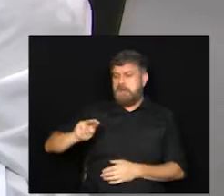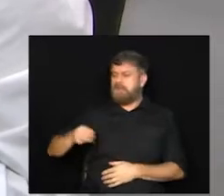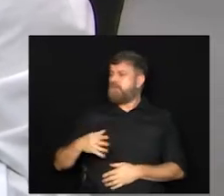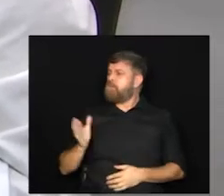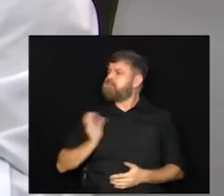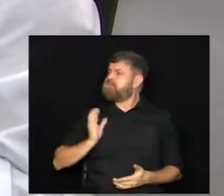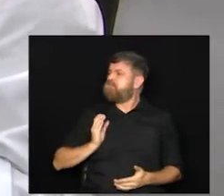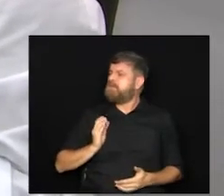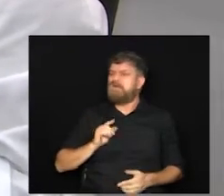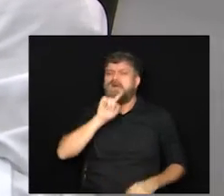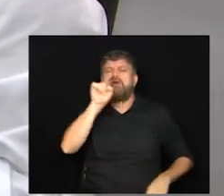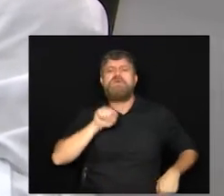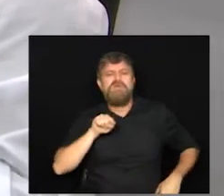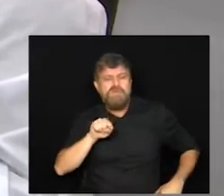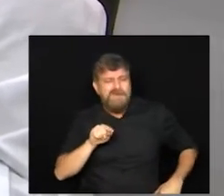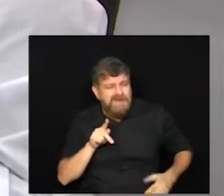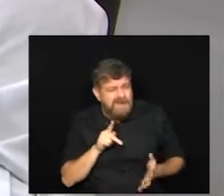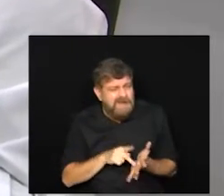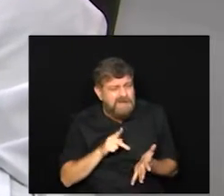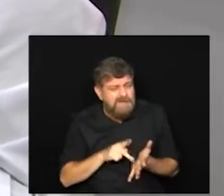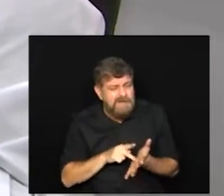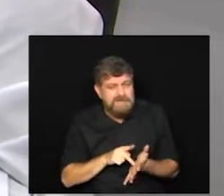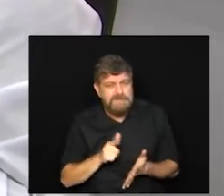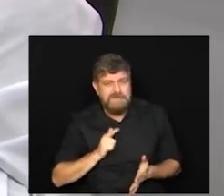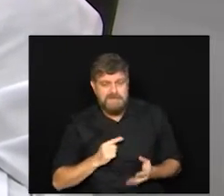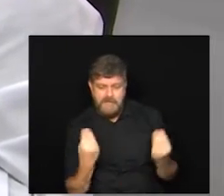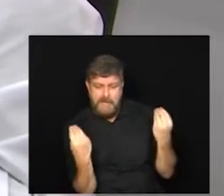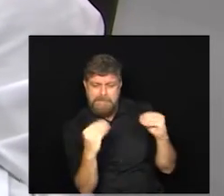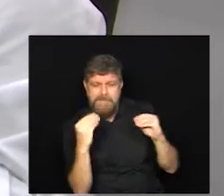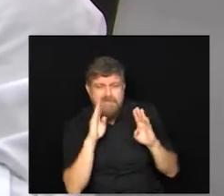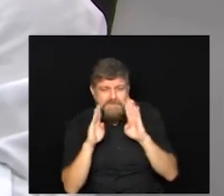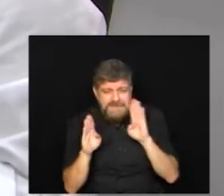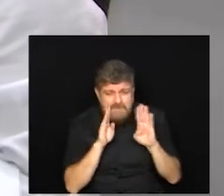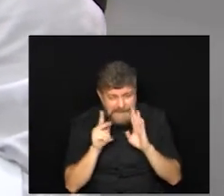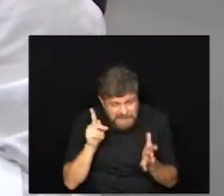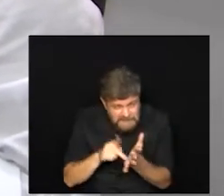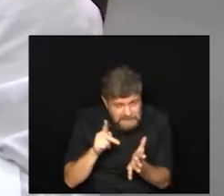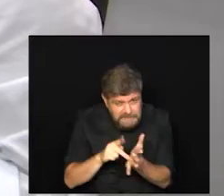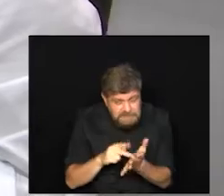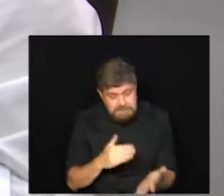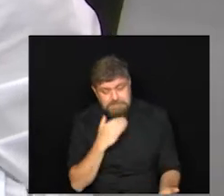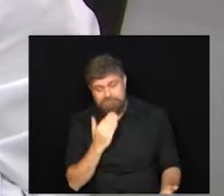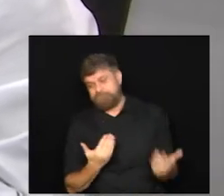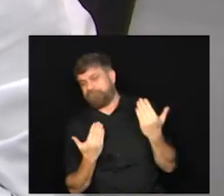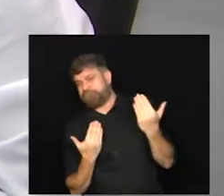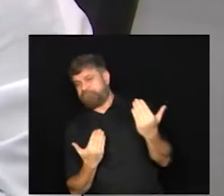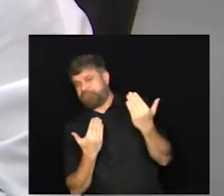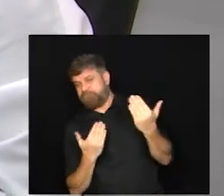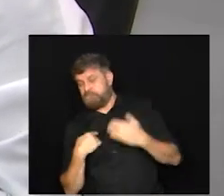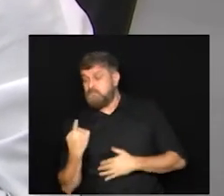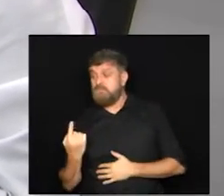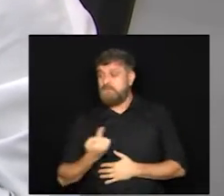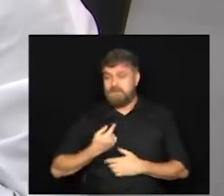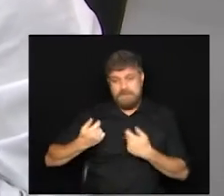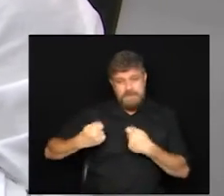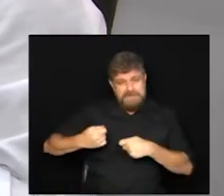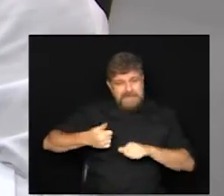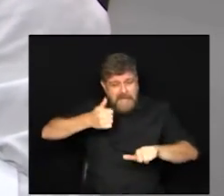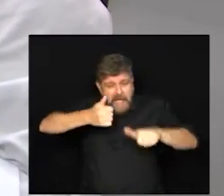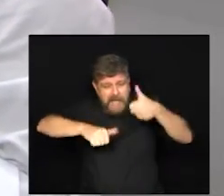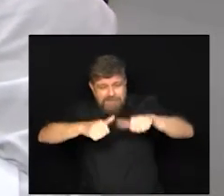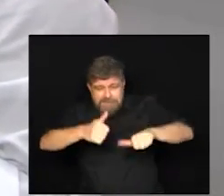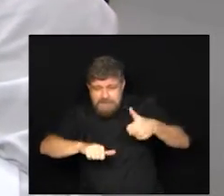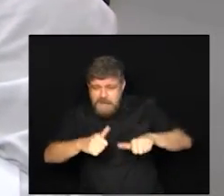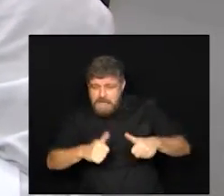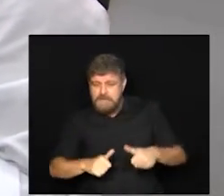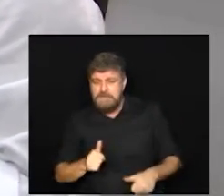a cidade, mas será que é verdade o que está colocado no Facebook? Então, tudo isso a gente precisa analisar,